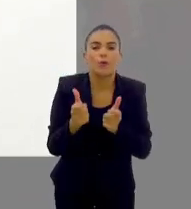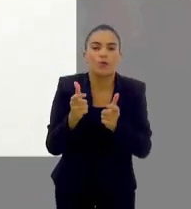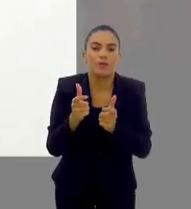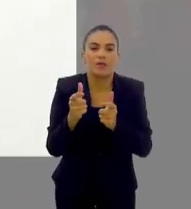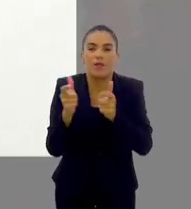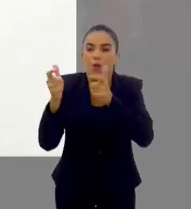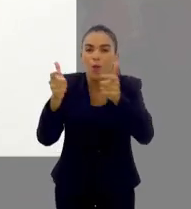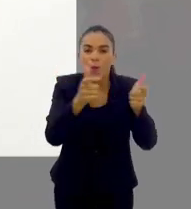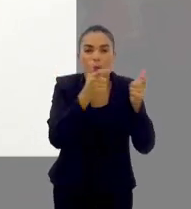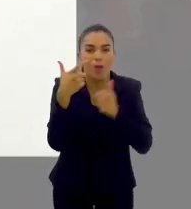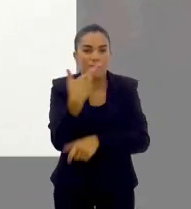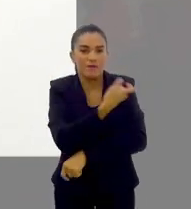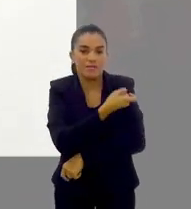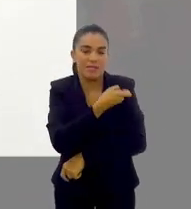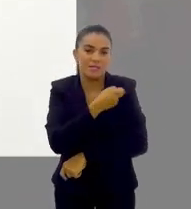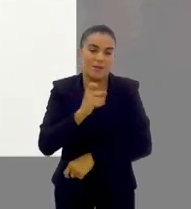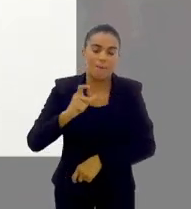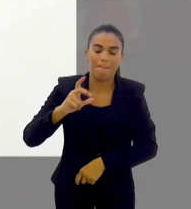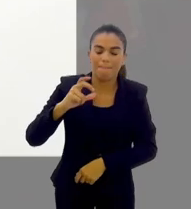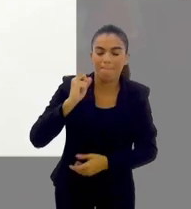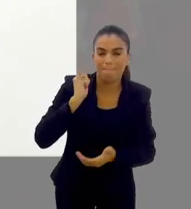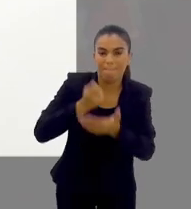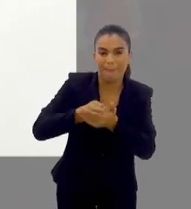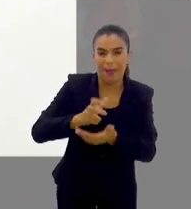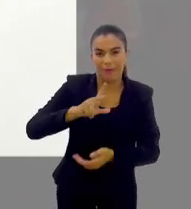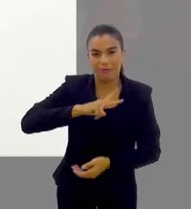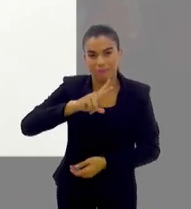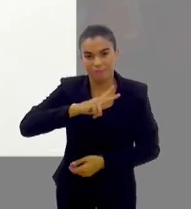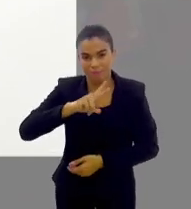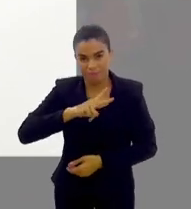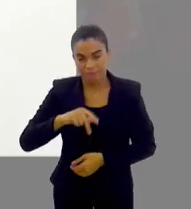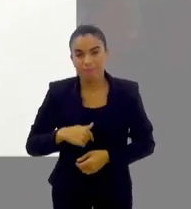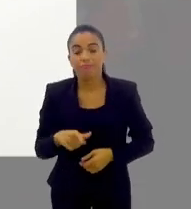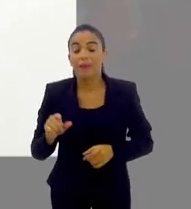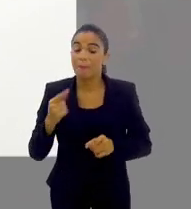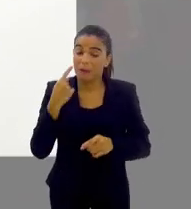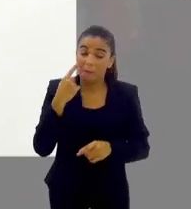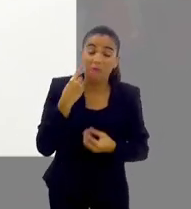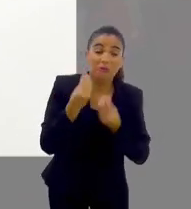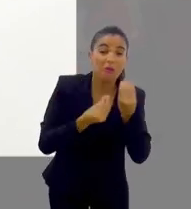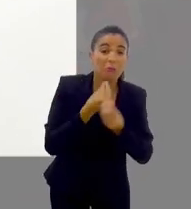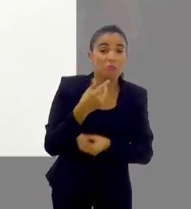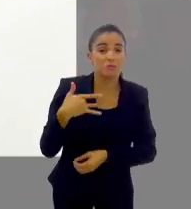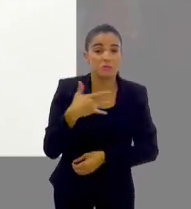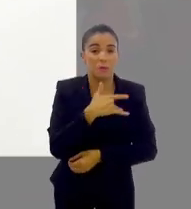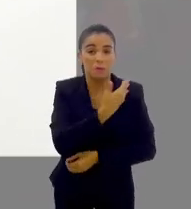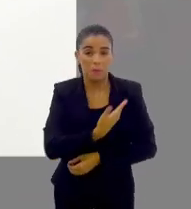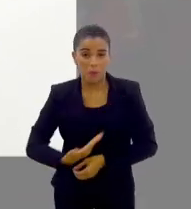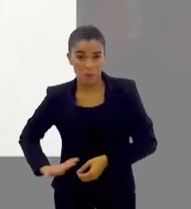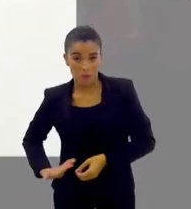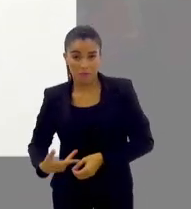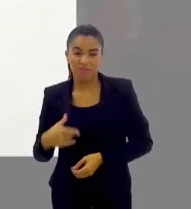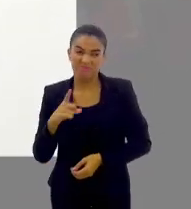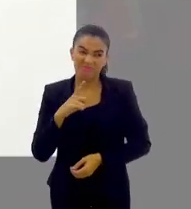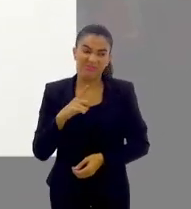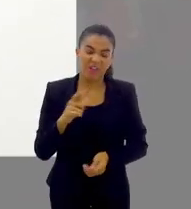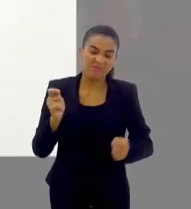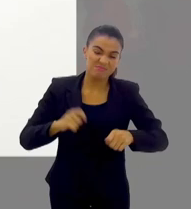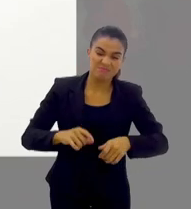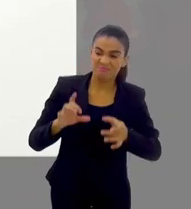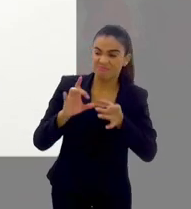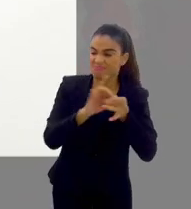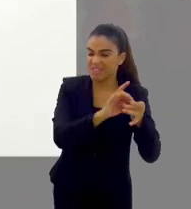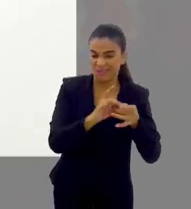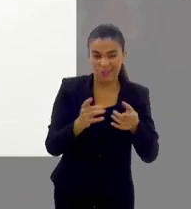privada, né? E aí a gente precisa acompanhar as medidas ali de saúde pública para ver se ela faz